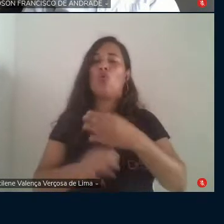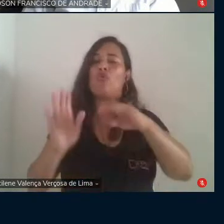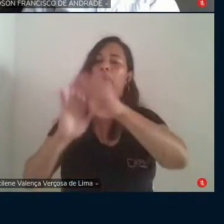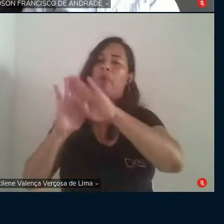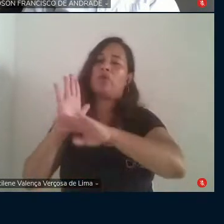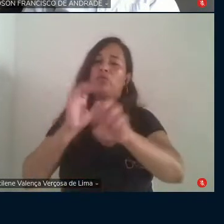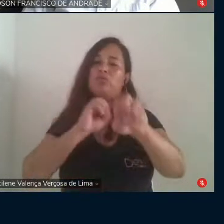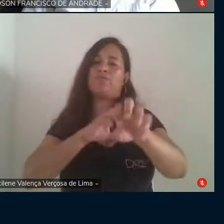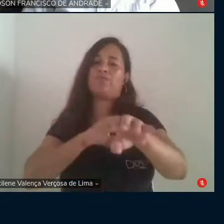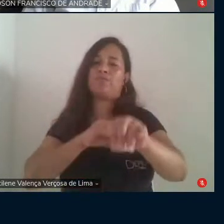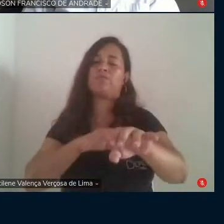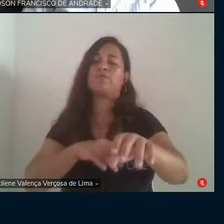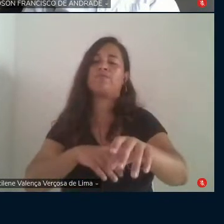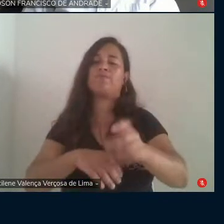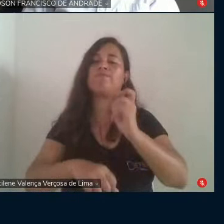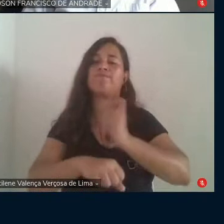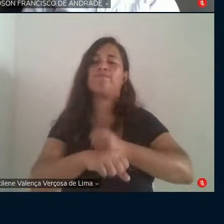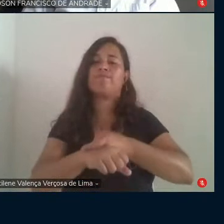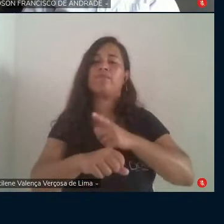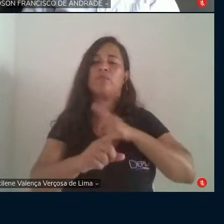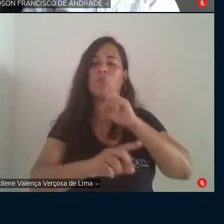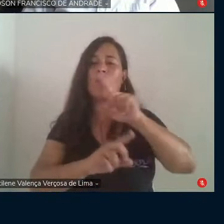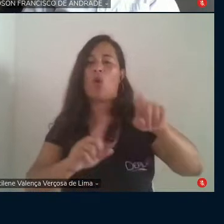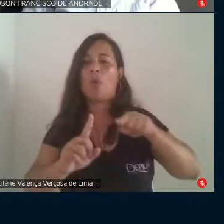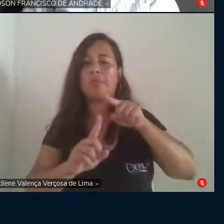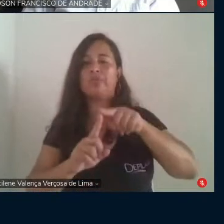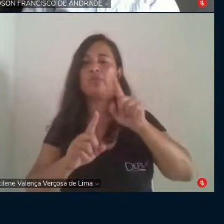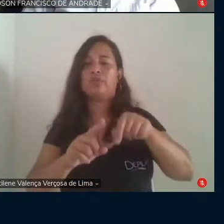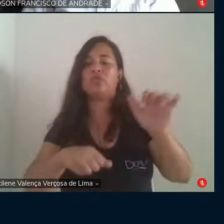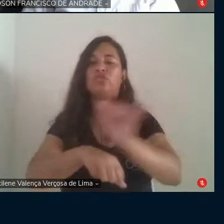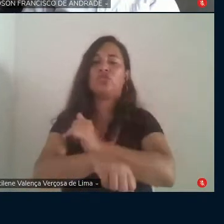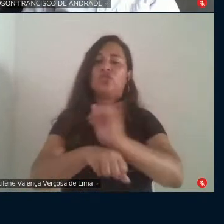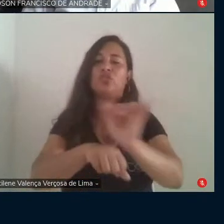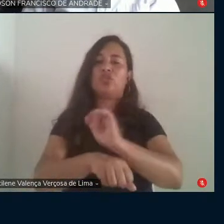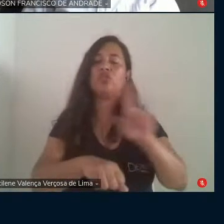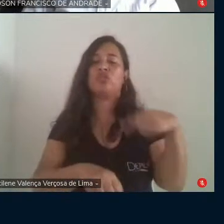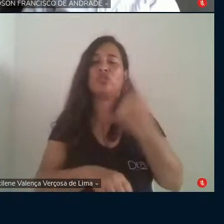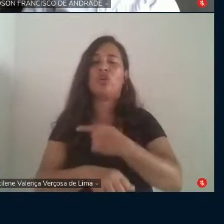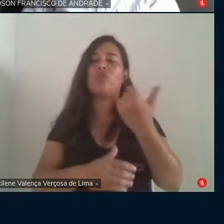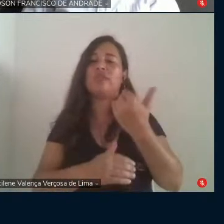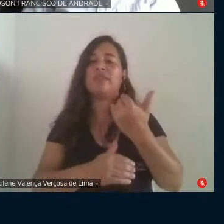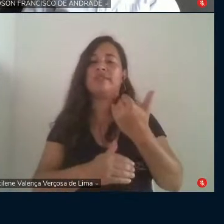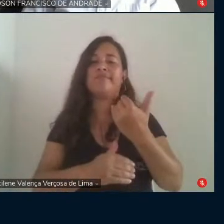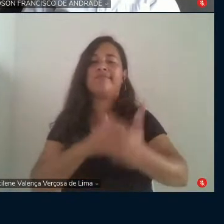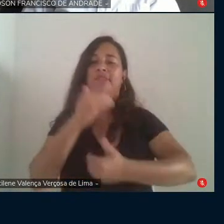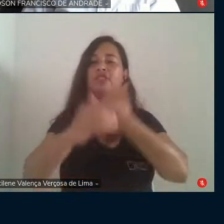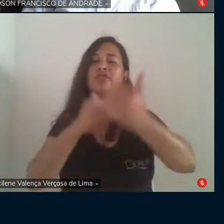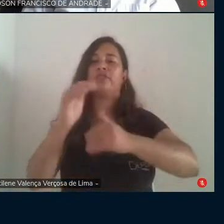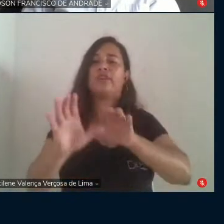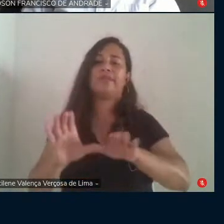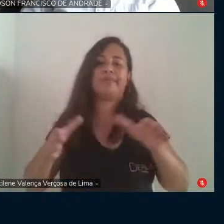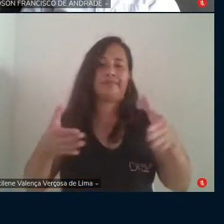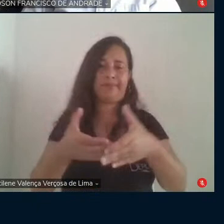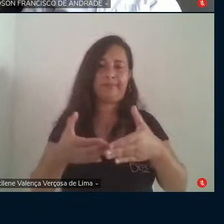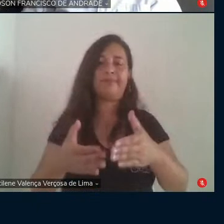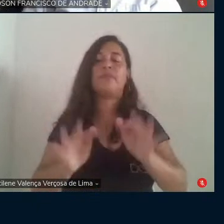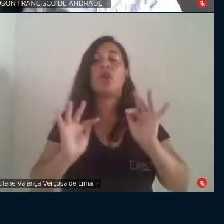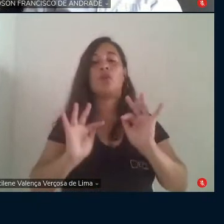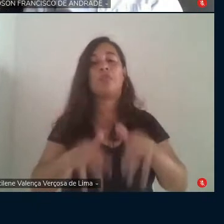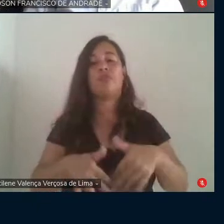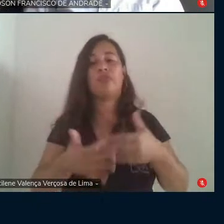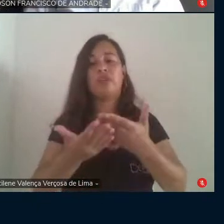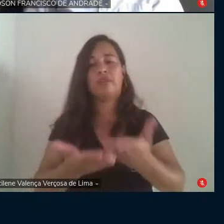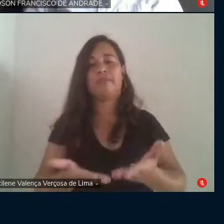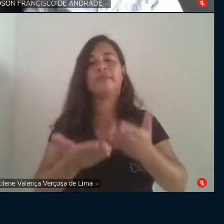concretizando as metas e as estratégias que nós vamos construir coletivamente. E, por fim, Claudio Leme,